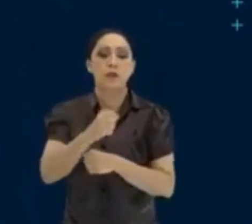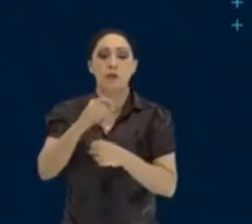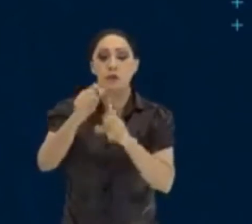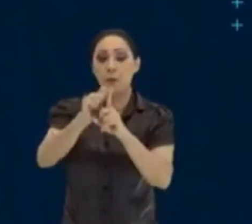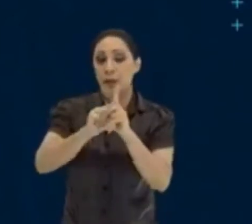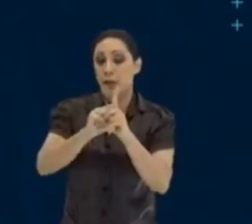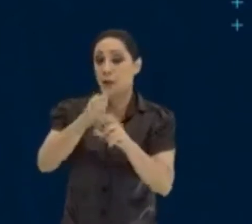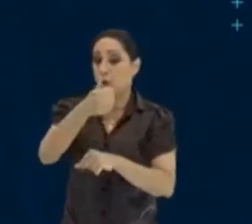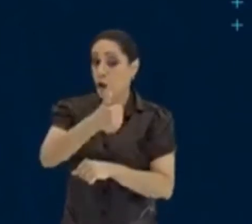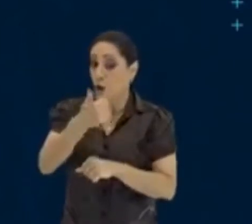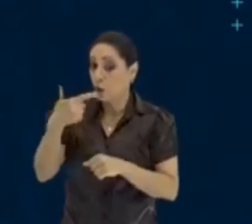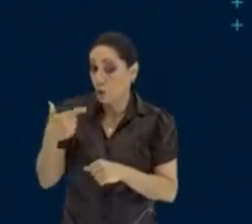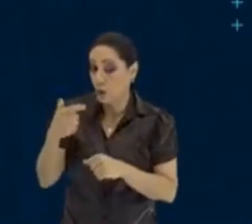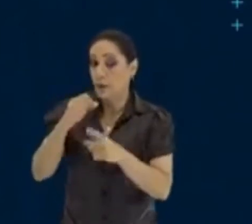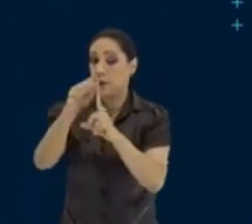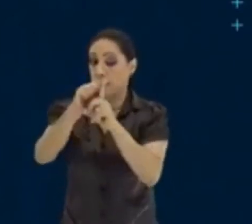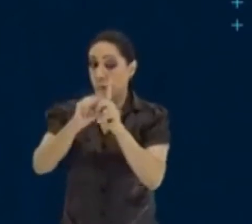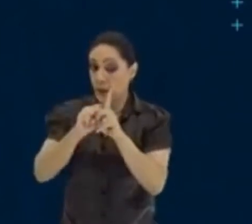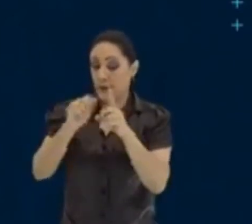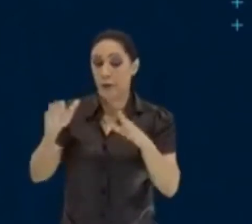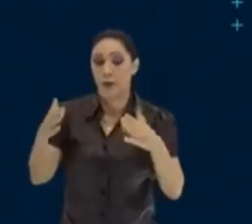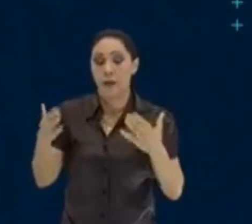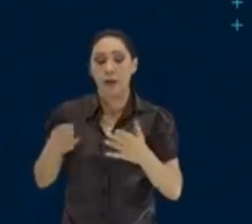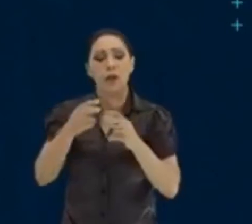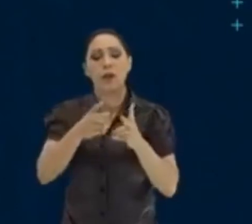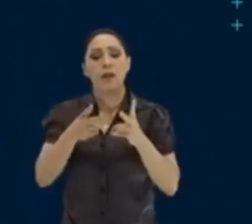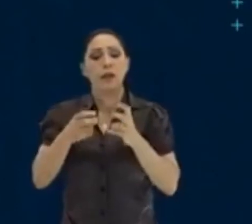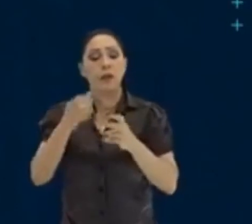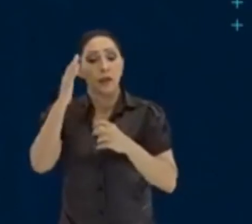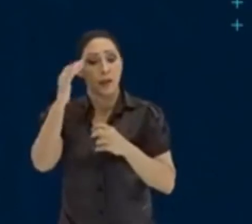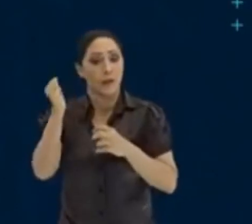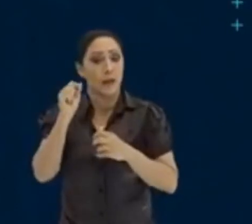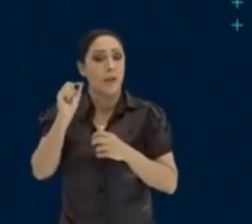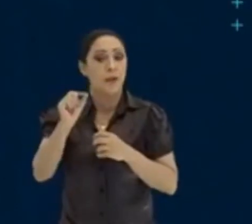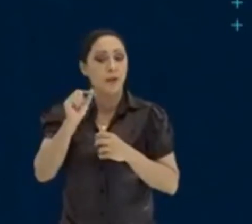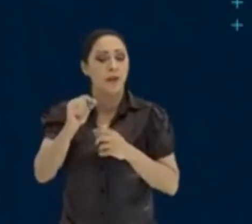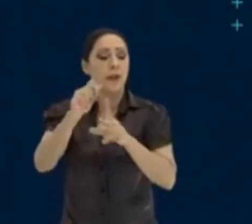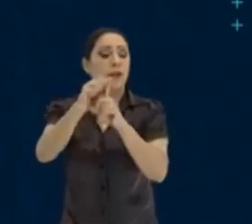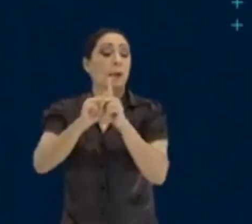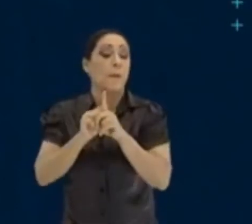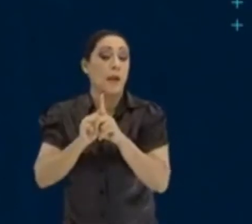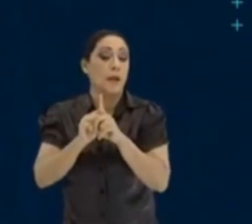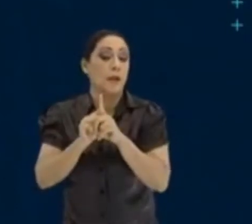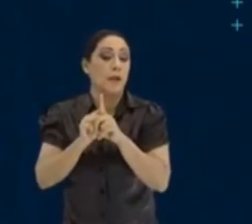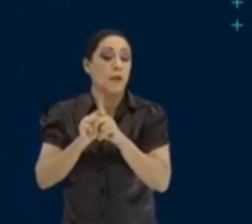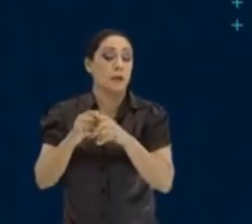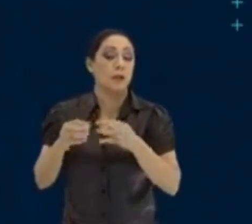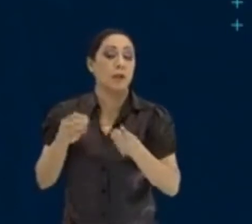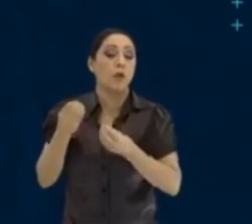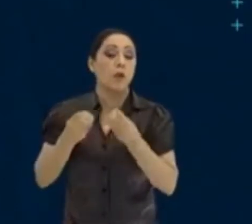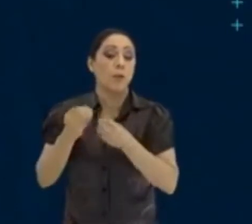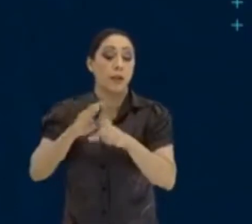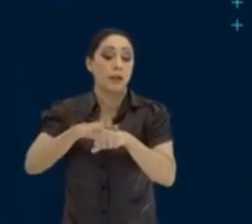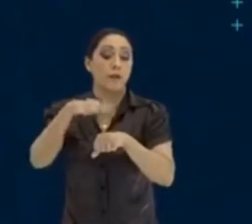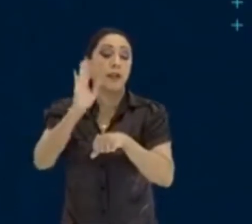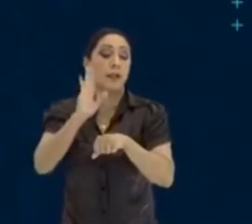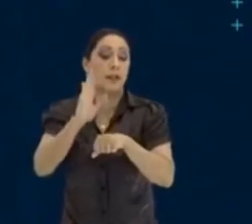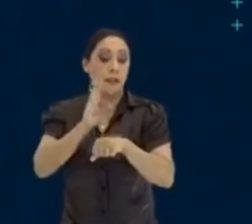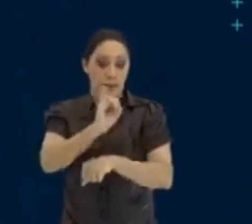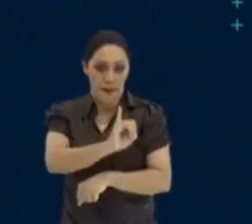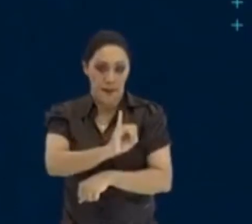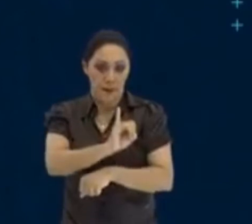12 meses. Mas eu quero saber, então, em mês, quanto tempo vai render essa taxa, quer dizer,